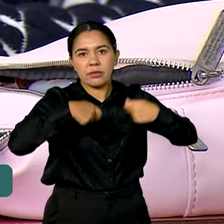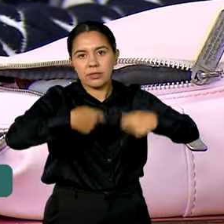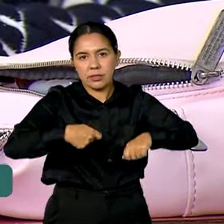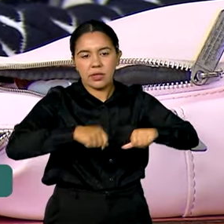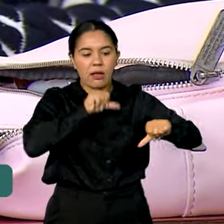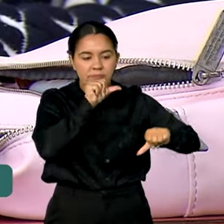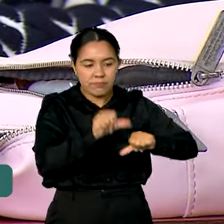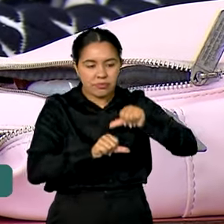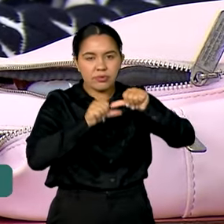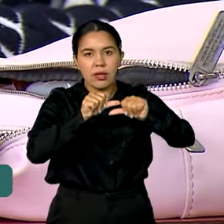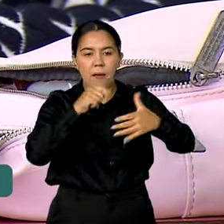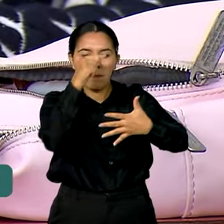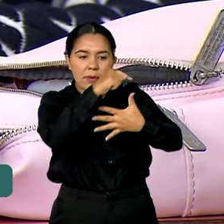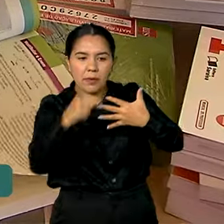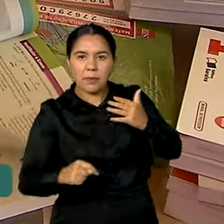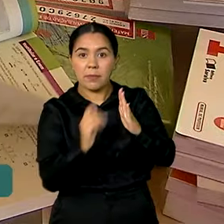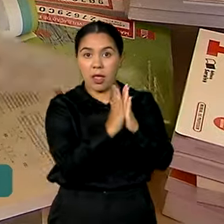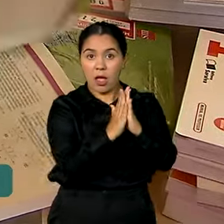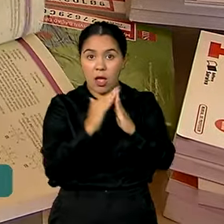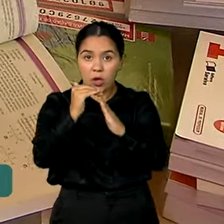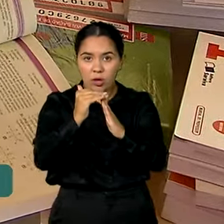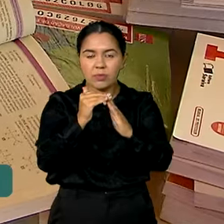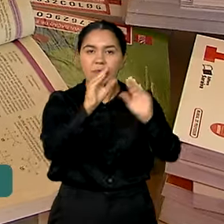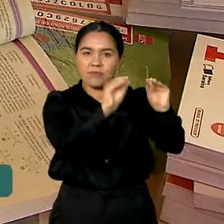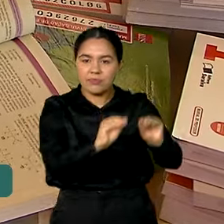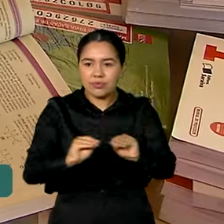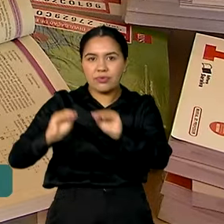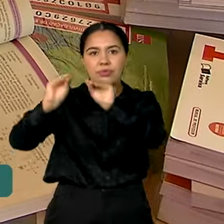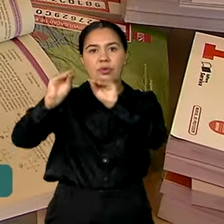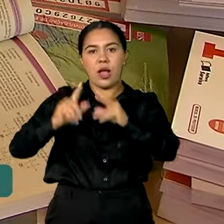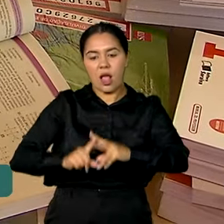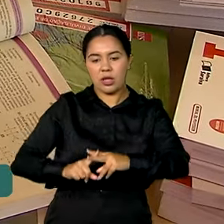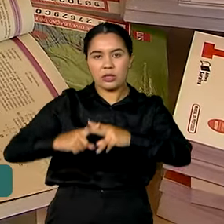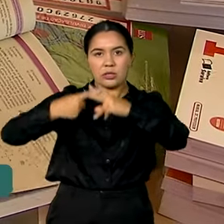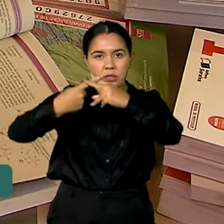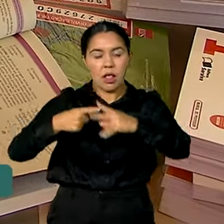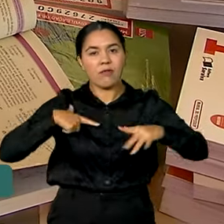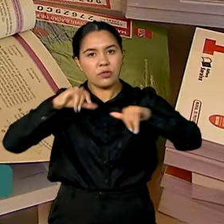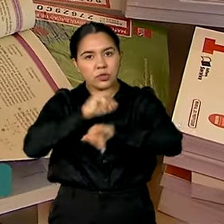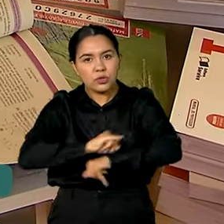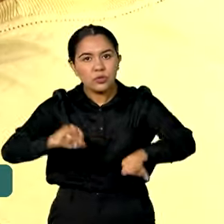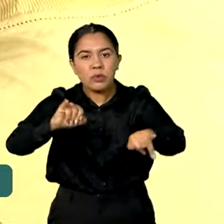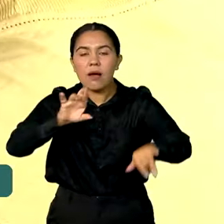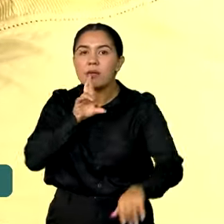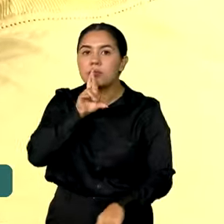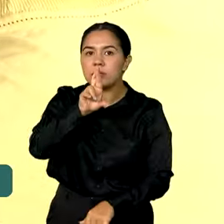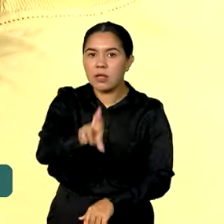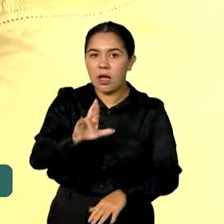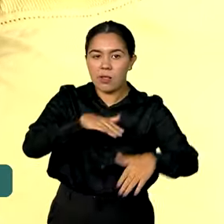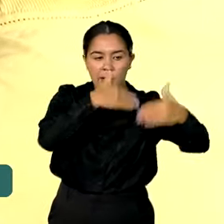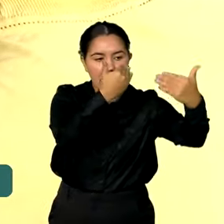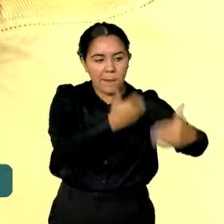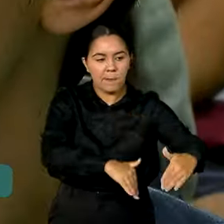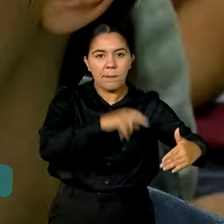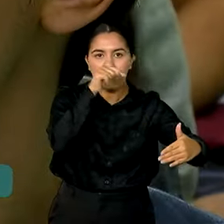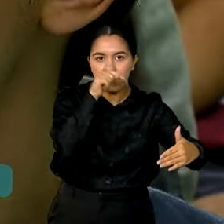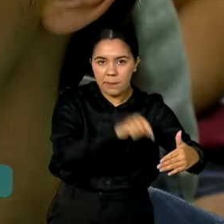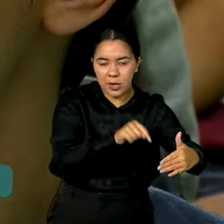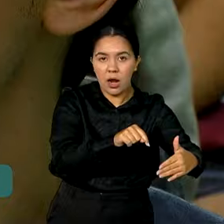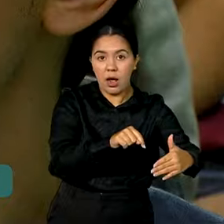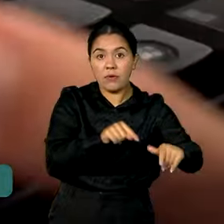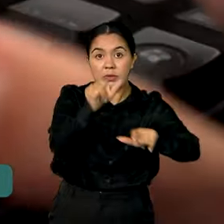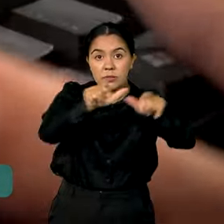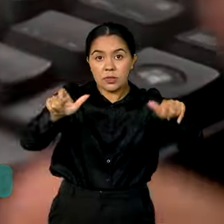Com essas mudanças, o cronograma do concurso foi ajustado. A divulgação dos resultados das provas objetivas para os